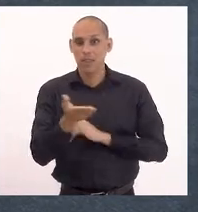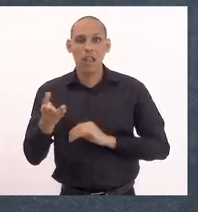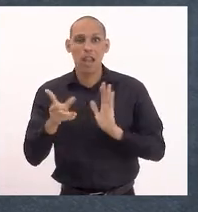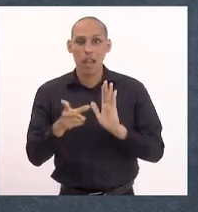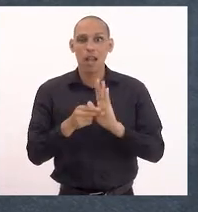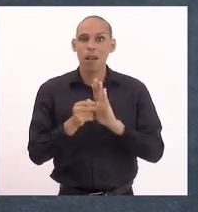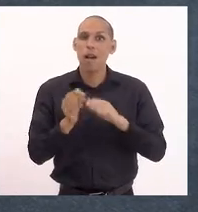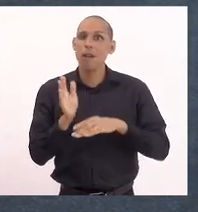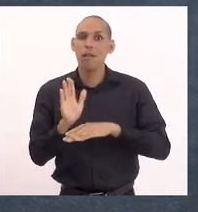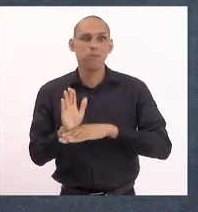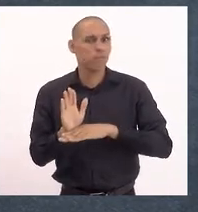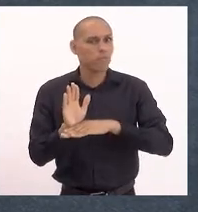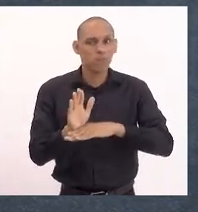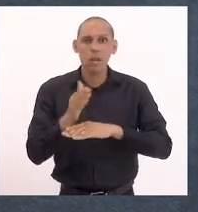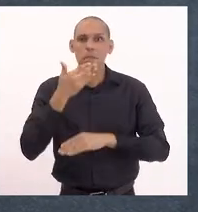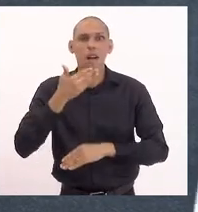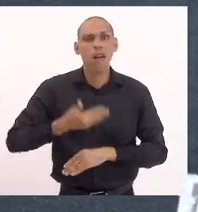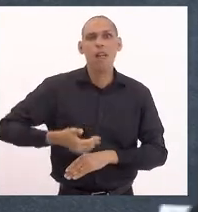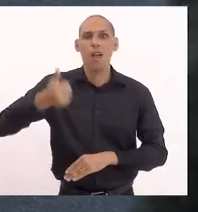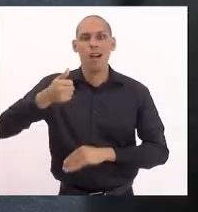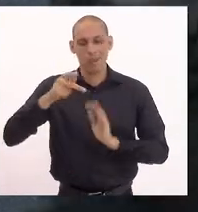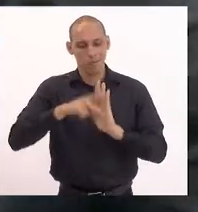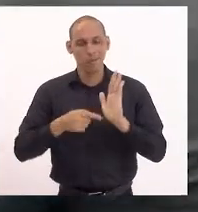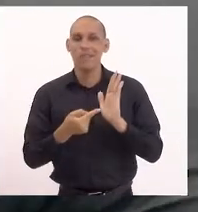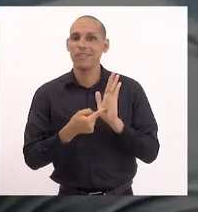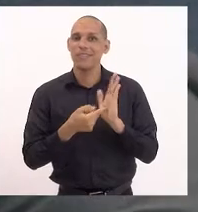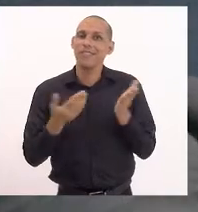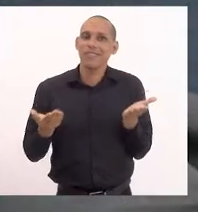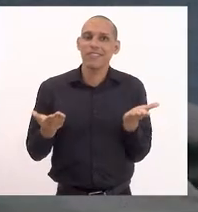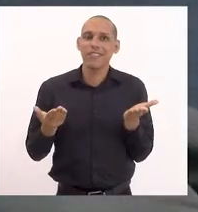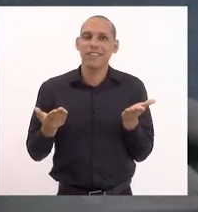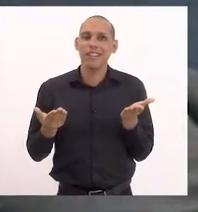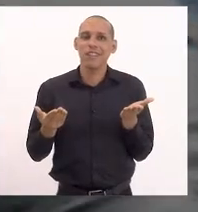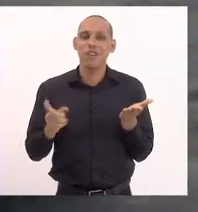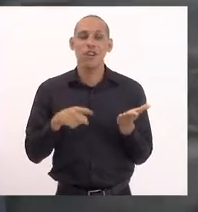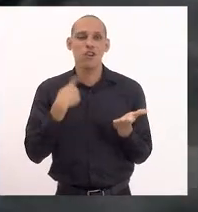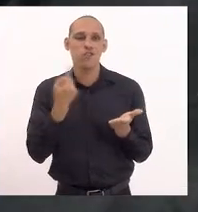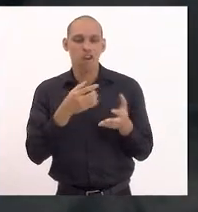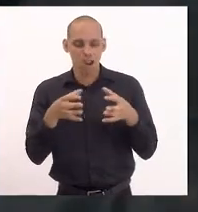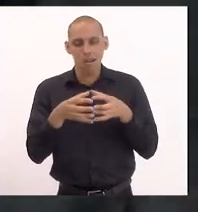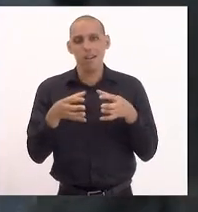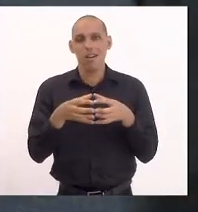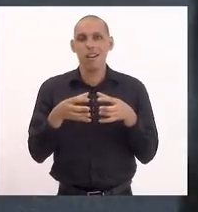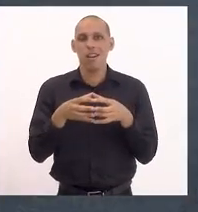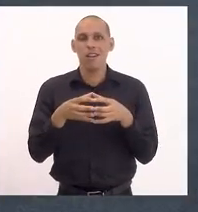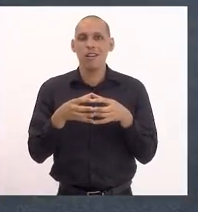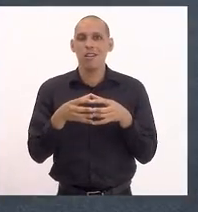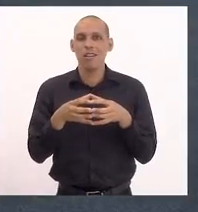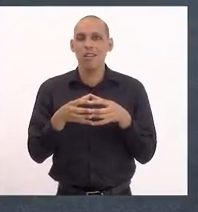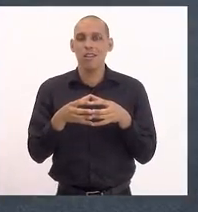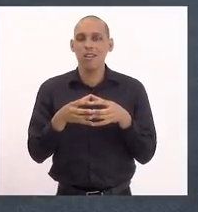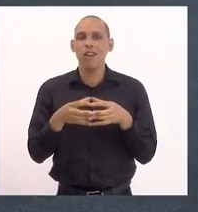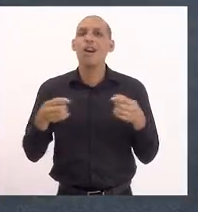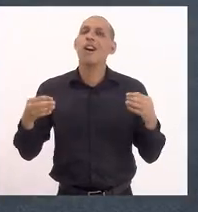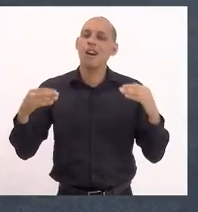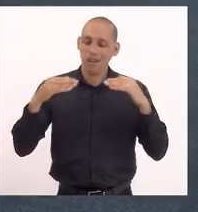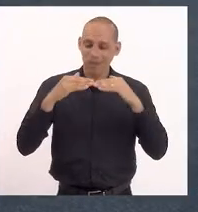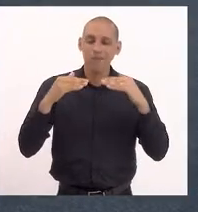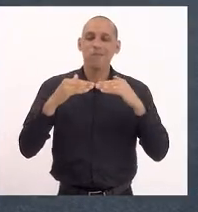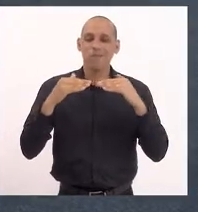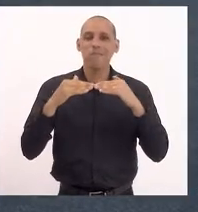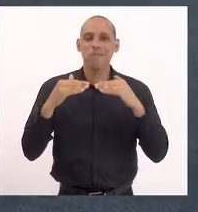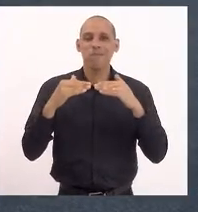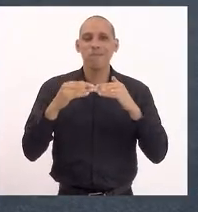aperfeiçoavam e melhoravam o projeto. Então, portanto, o parecer dessa comissão é favorável ao projeto,